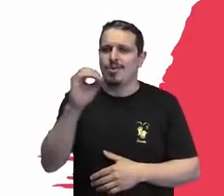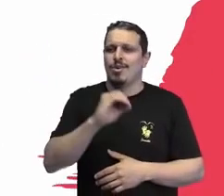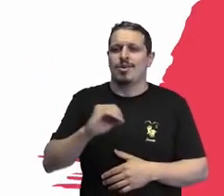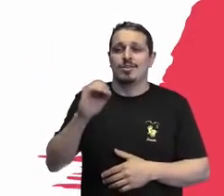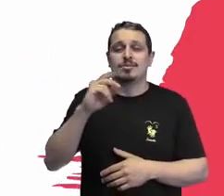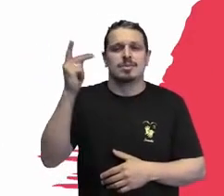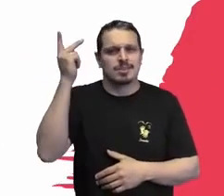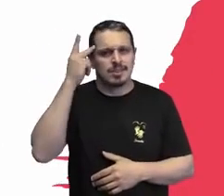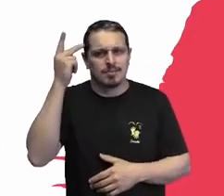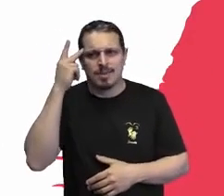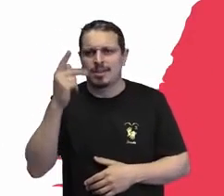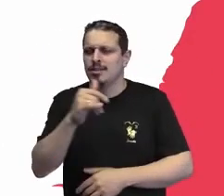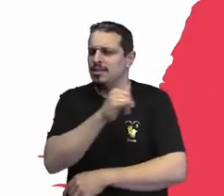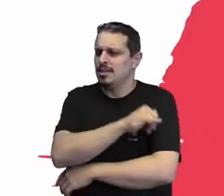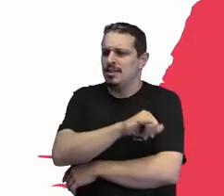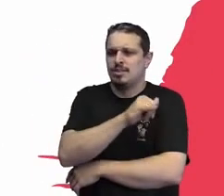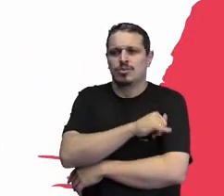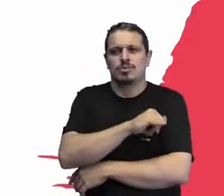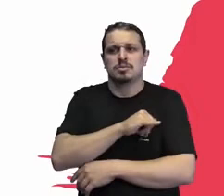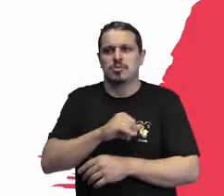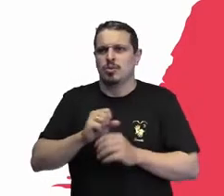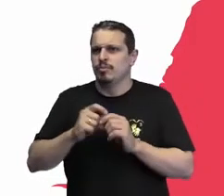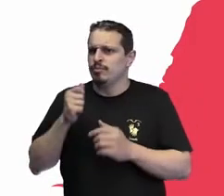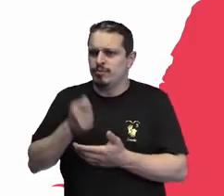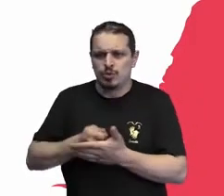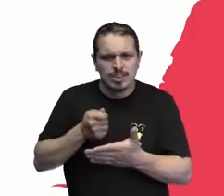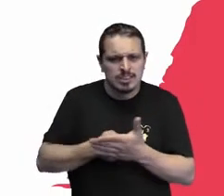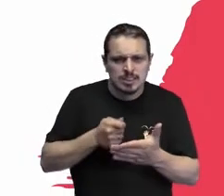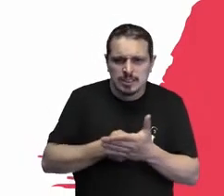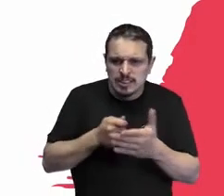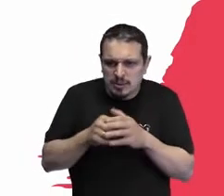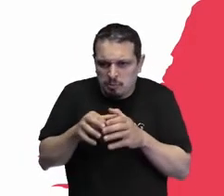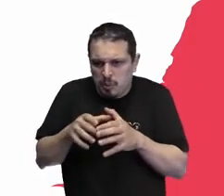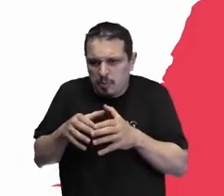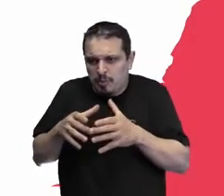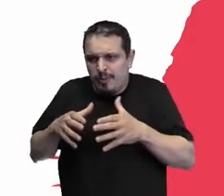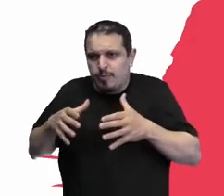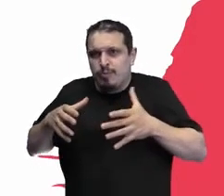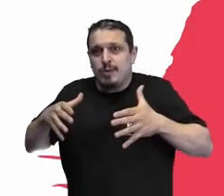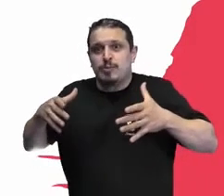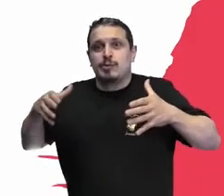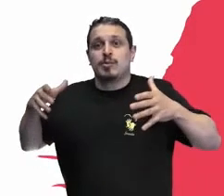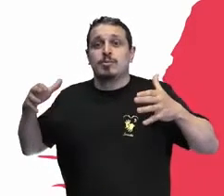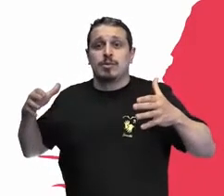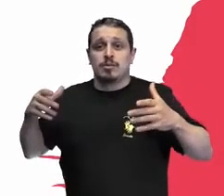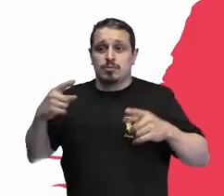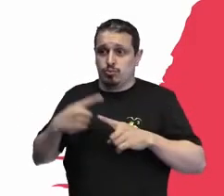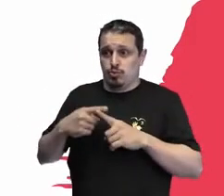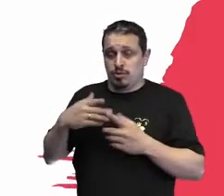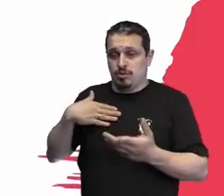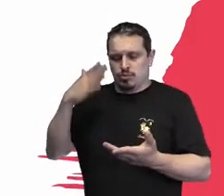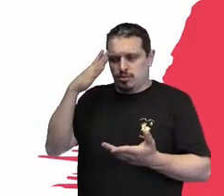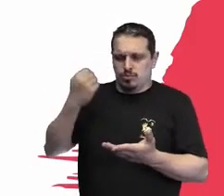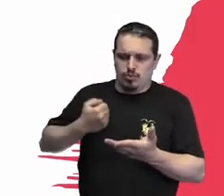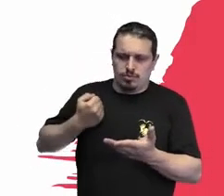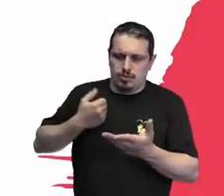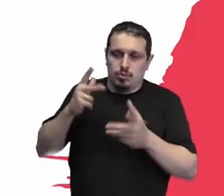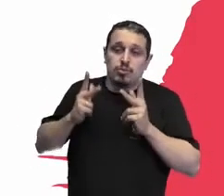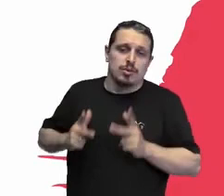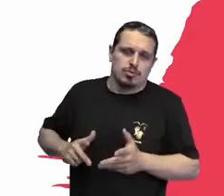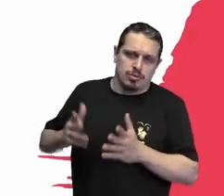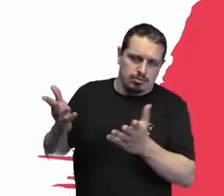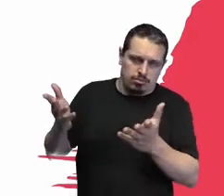necessário um certo número de pessoas, porque não dá para ser um, duas pessoas, uma escala, tem um